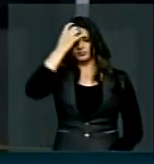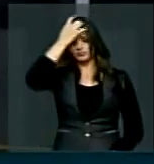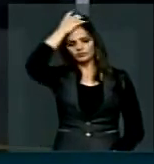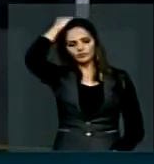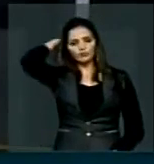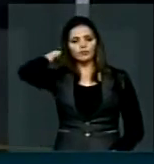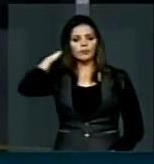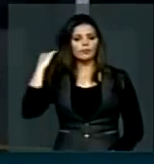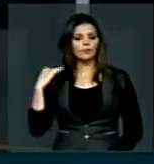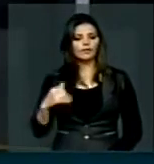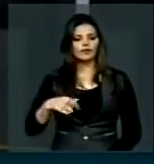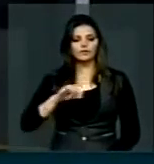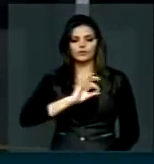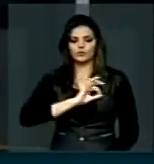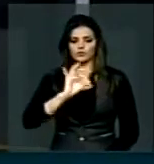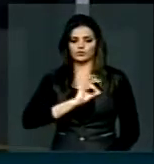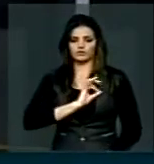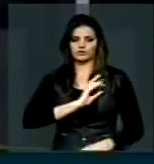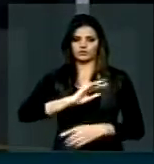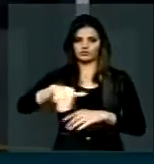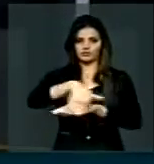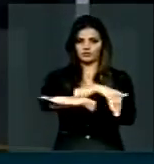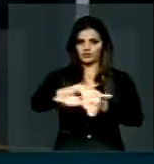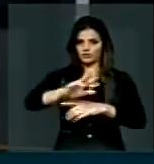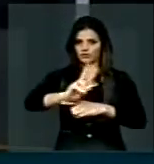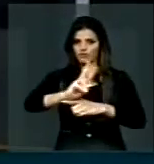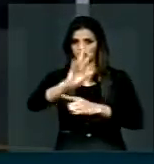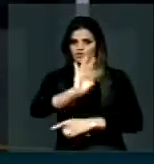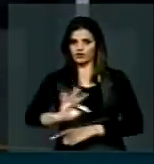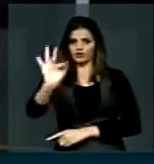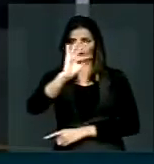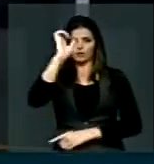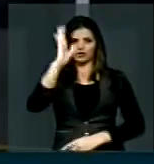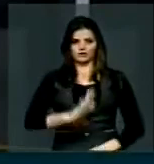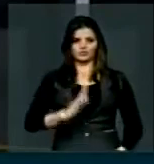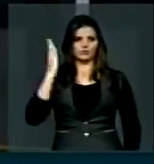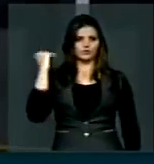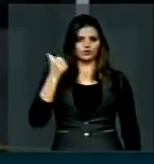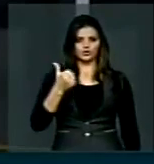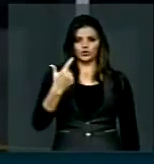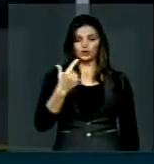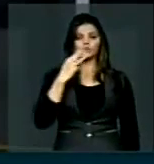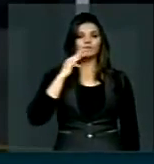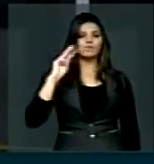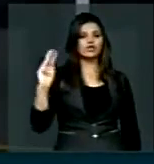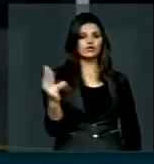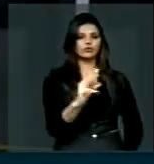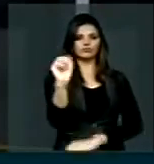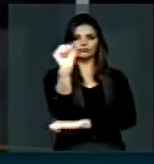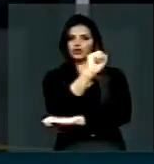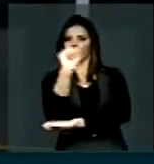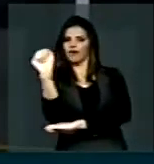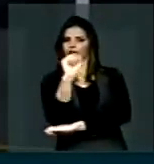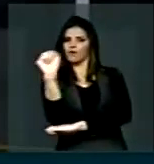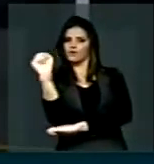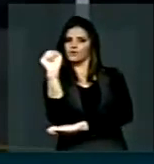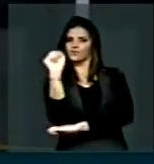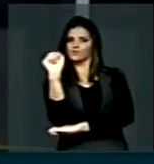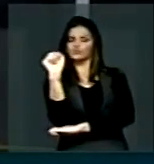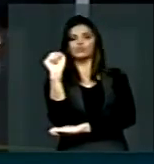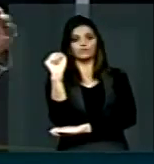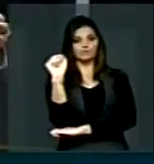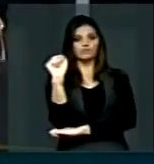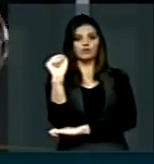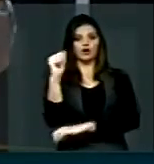Polícia Rodoviária Federal, quando o Brasil tinha 12 milhões de veículos, quando eu fui secretário nacional de